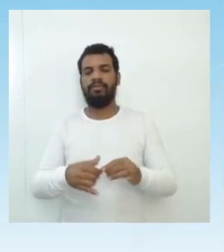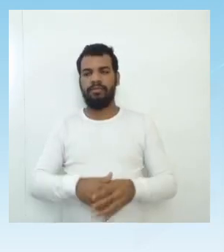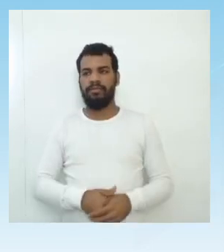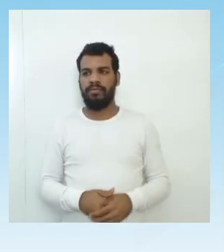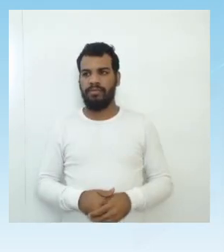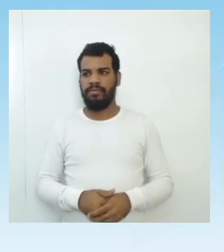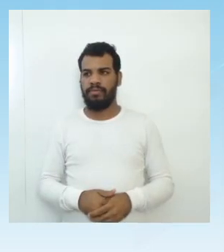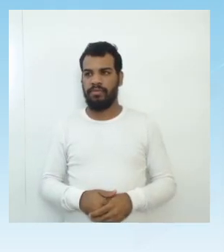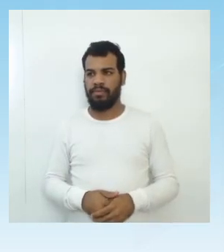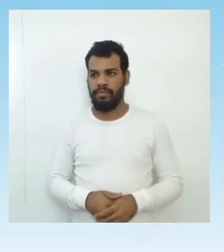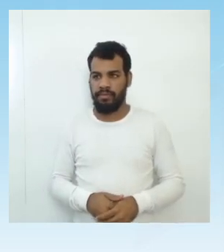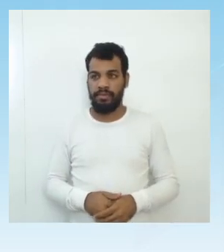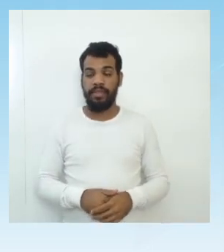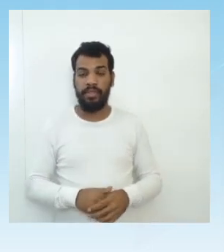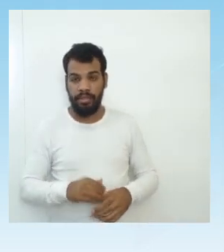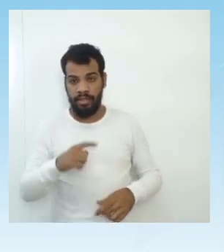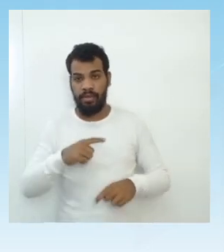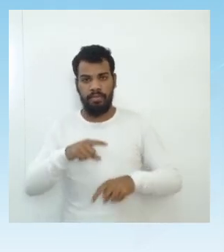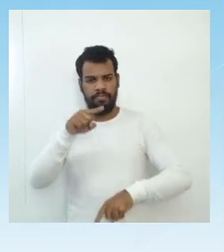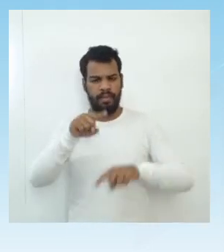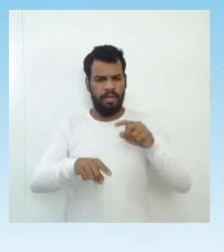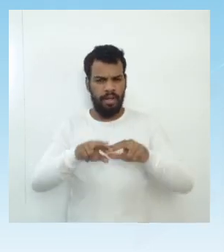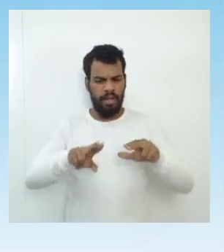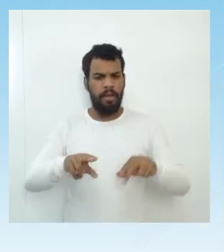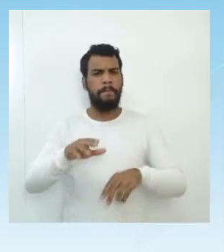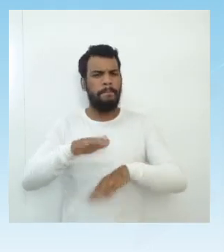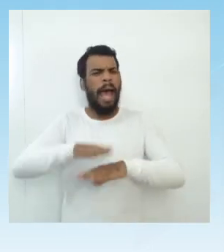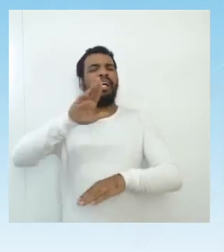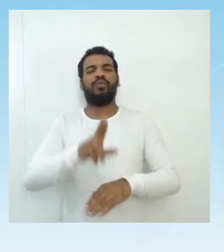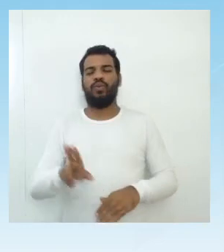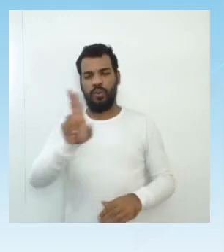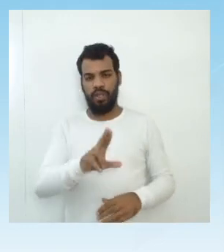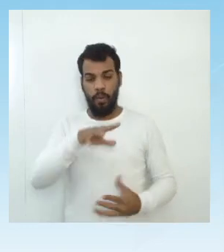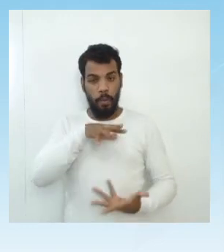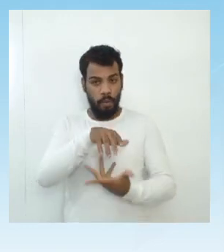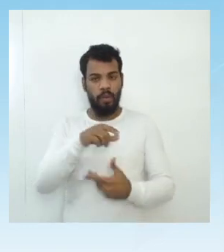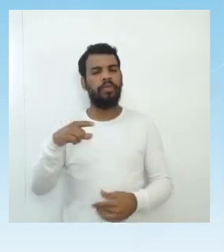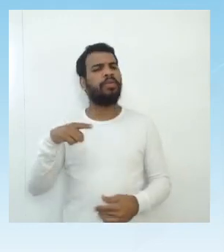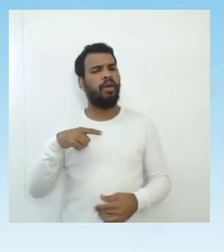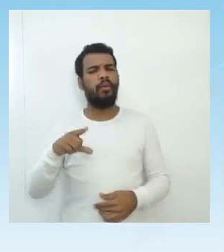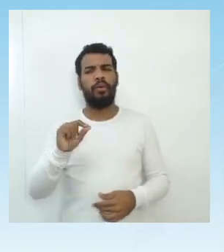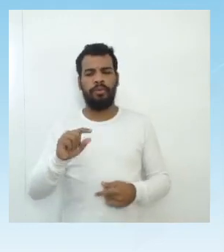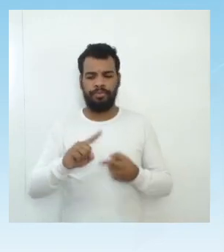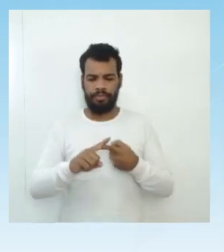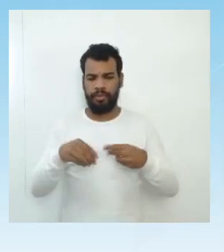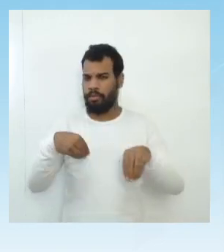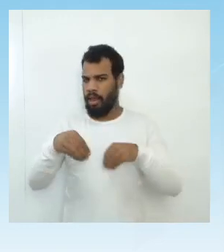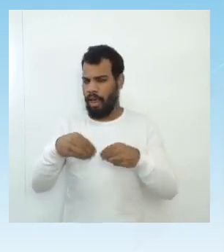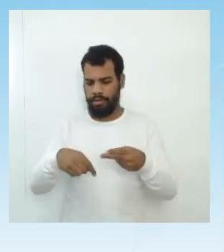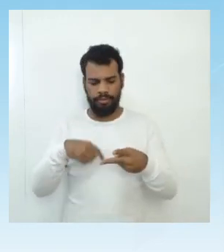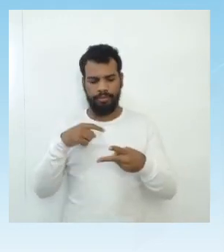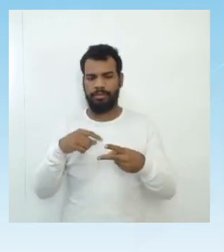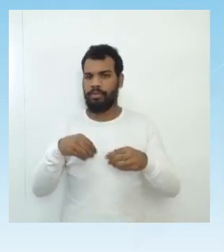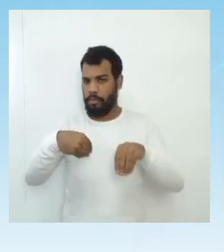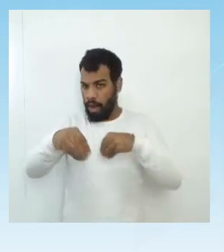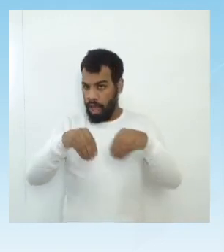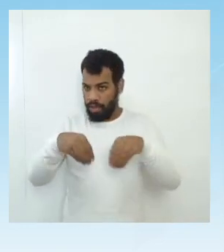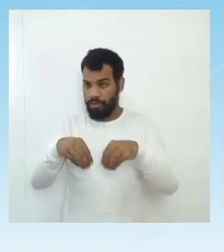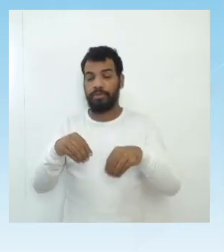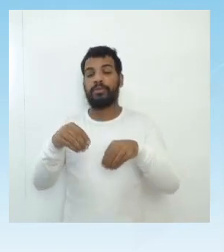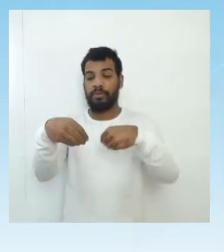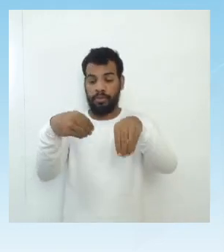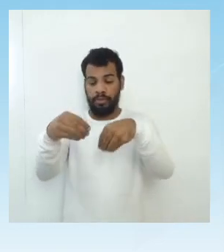Entre os materiais que são mais utilizados no mundo, vão estar os plásticos que, devido a sua